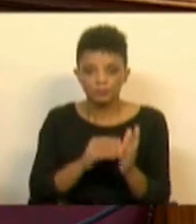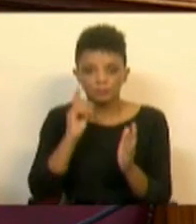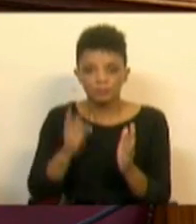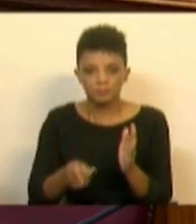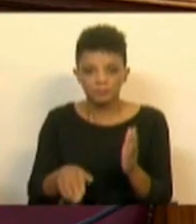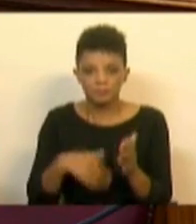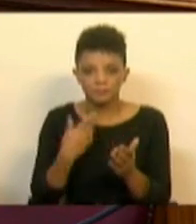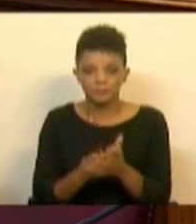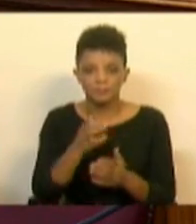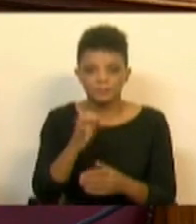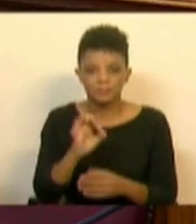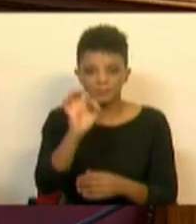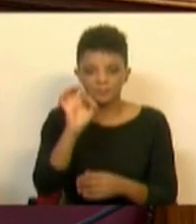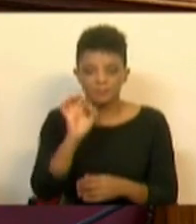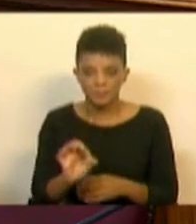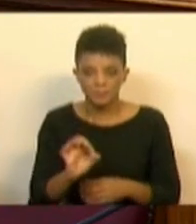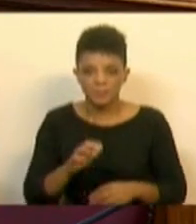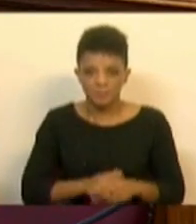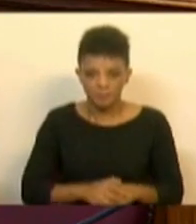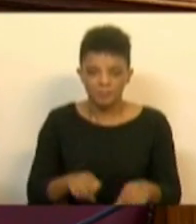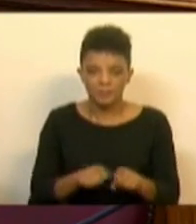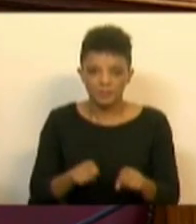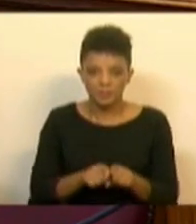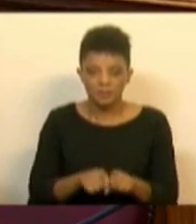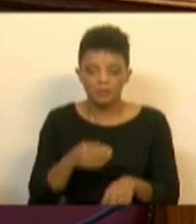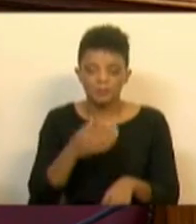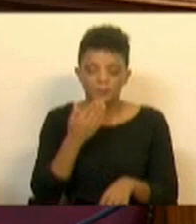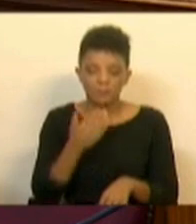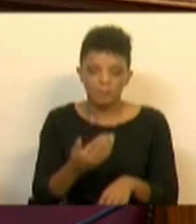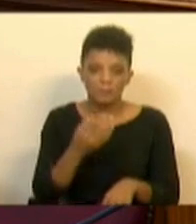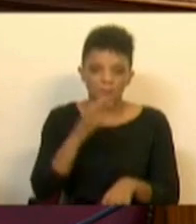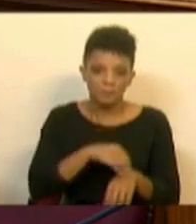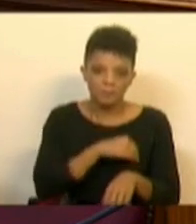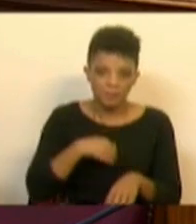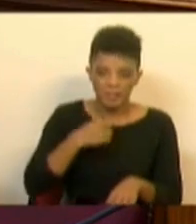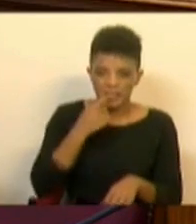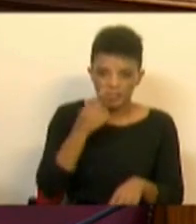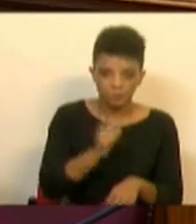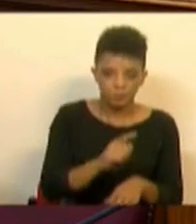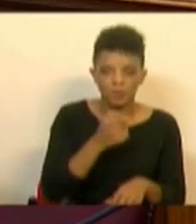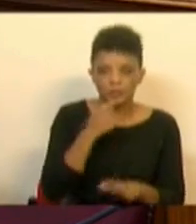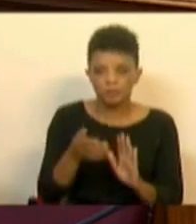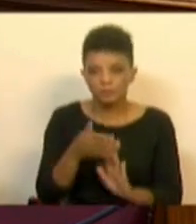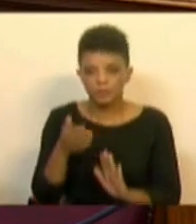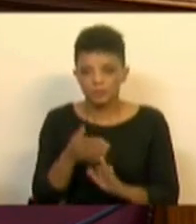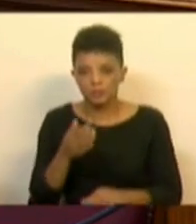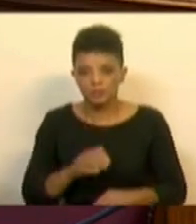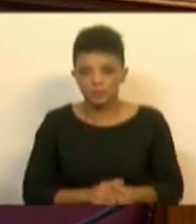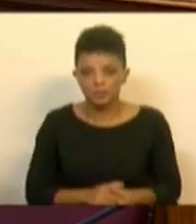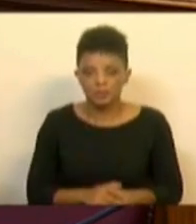que 28% dos utentes nunca visitam um médico dentista ou apenas o fazem em situações de emergência.